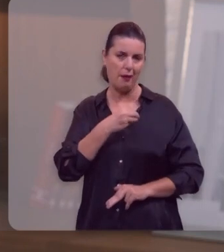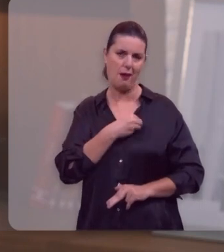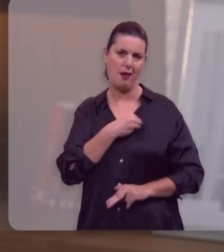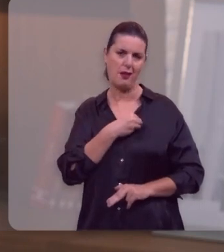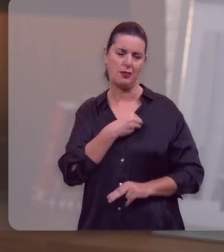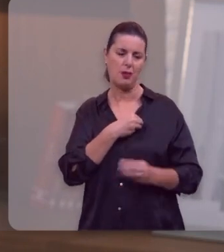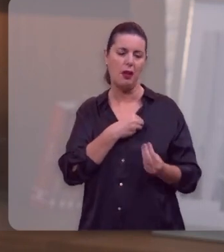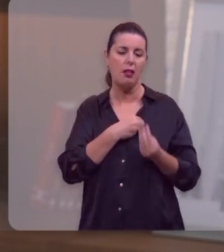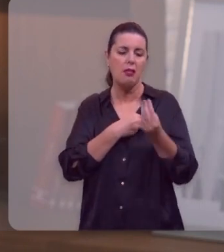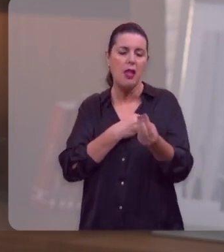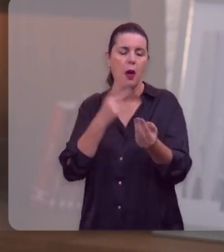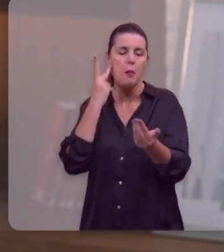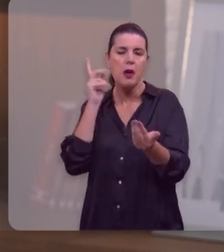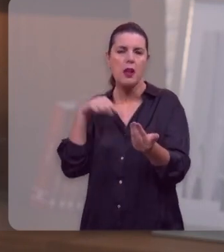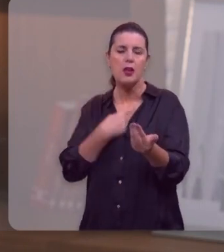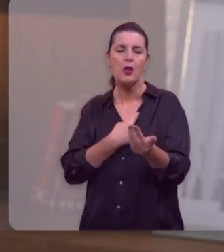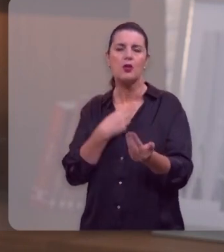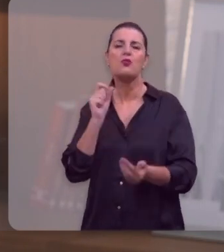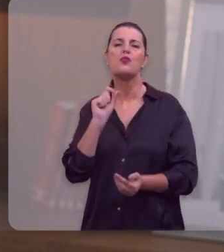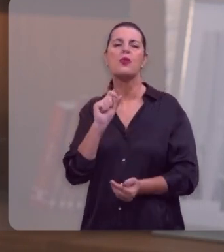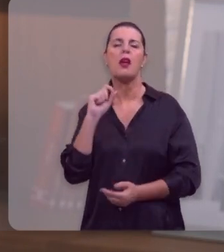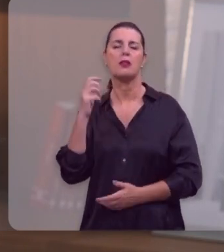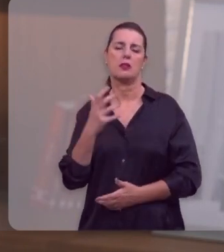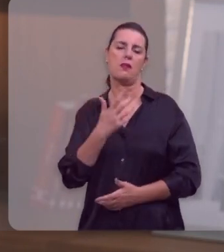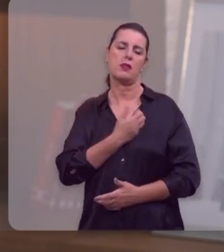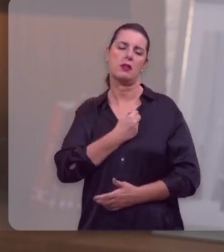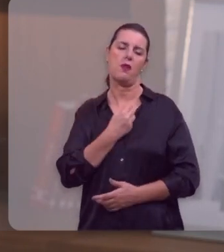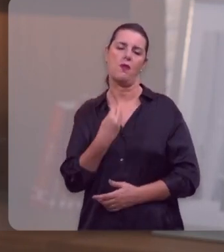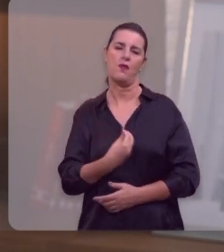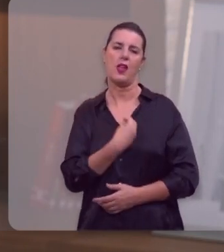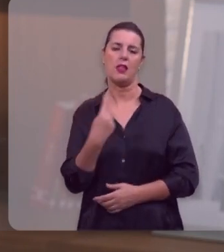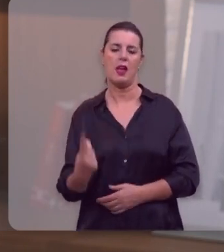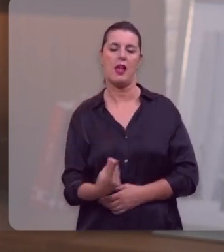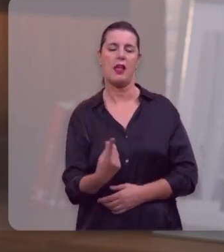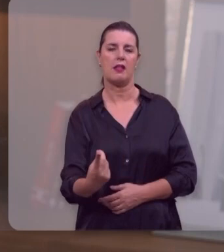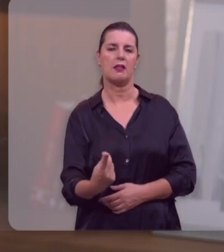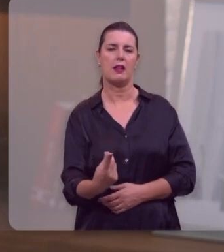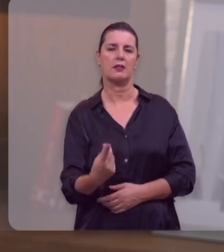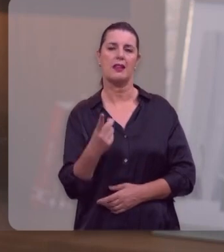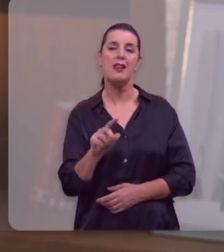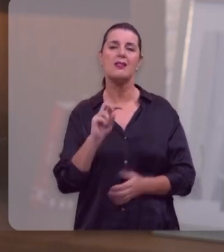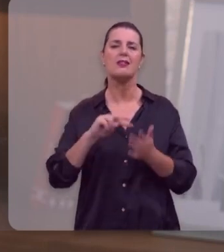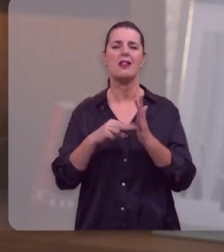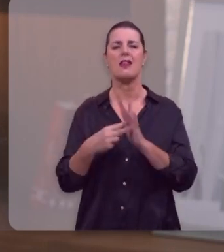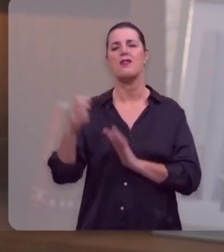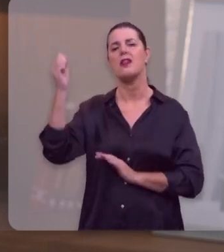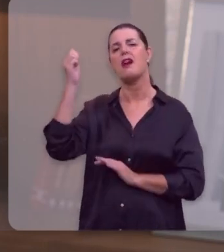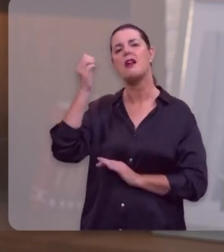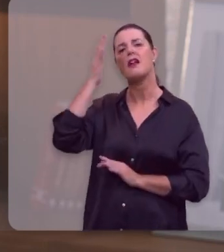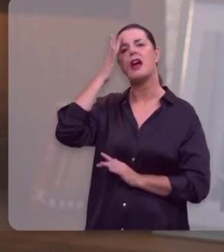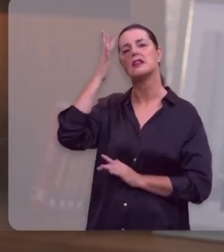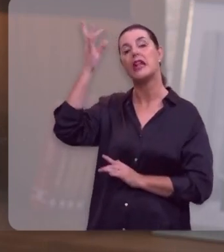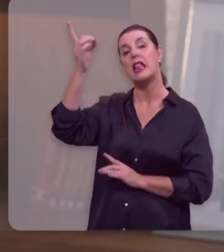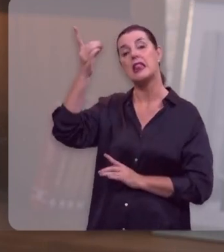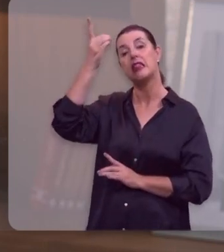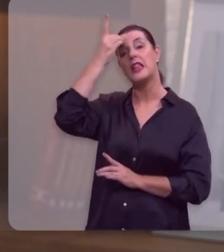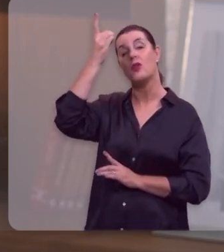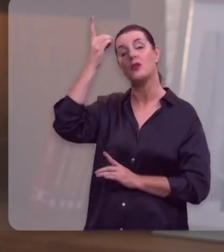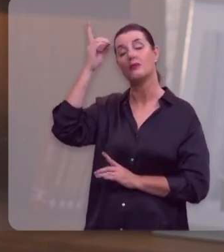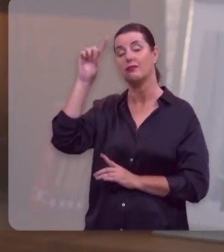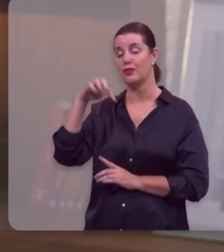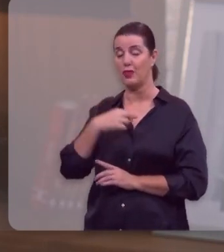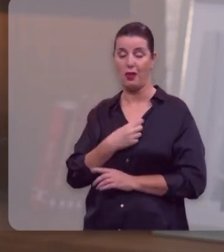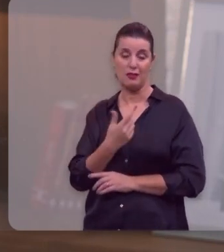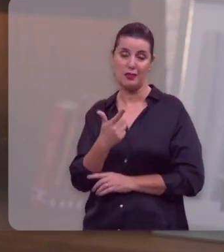conceder a salvação, a vida eterna. E isto é graça, um dom que nós